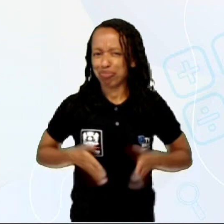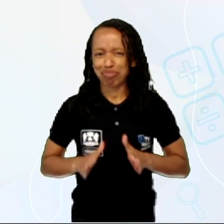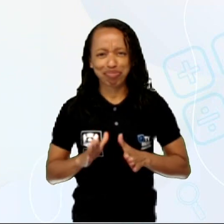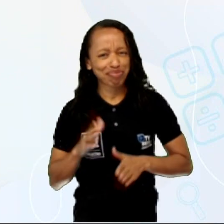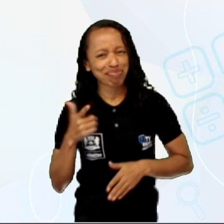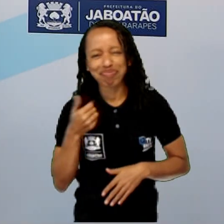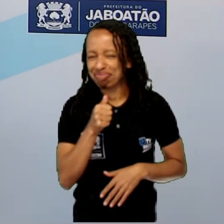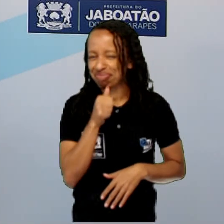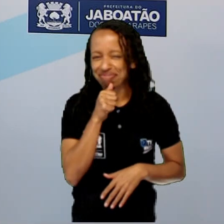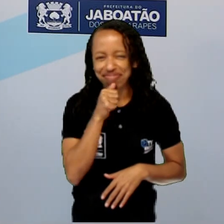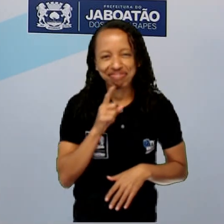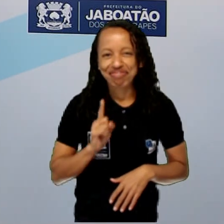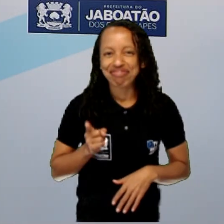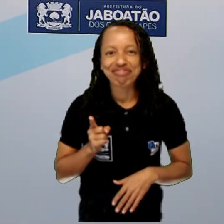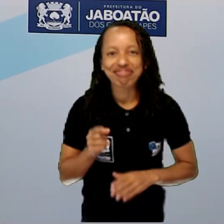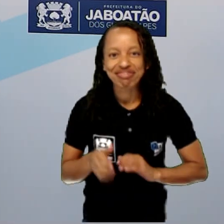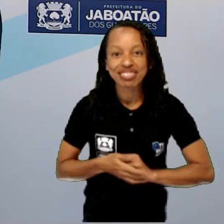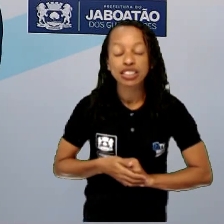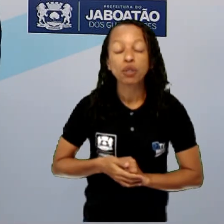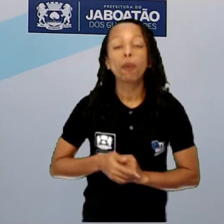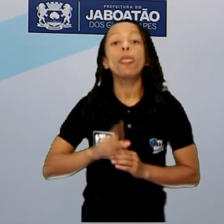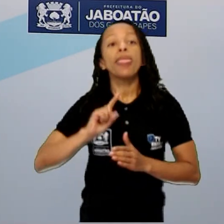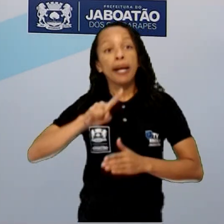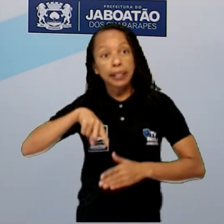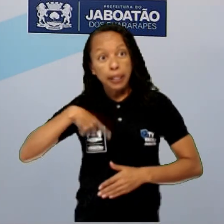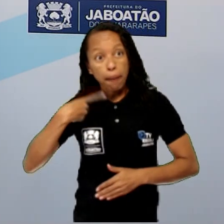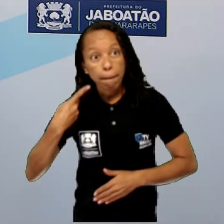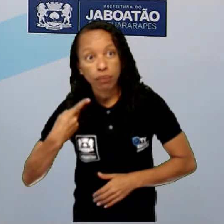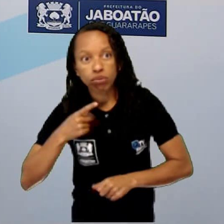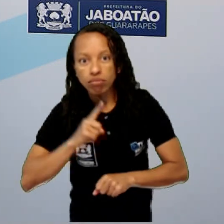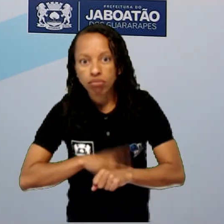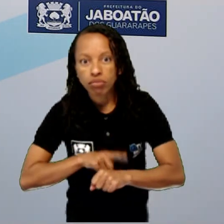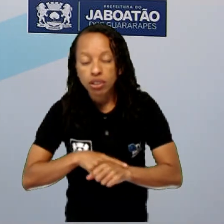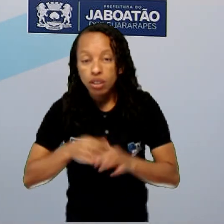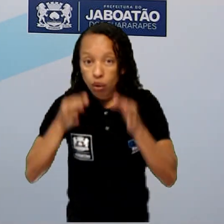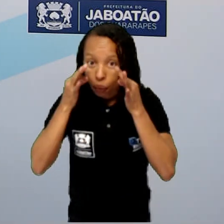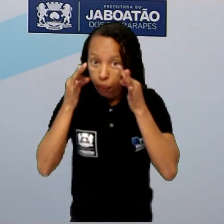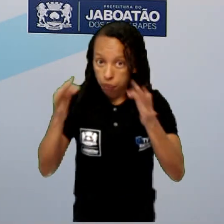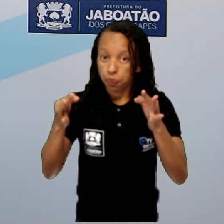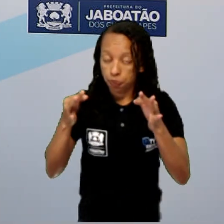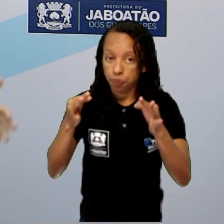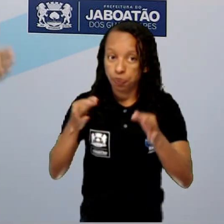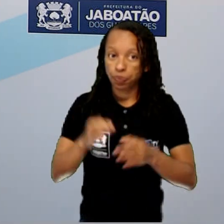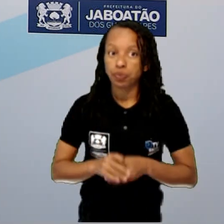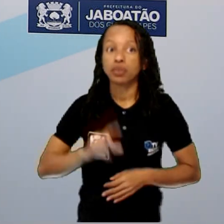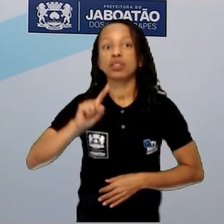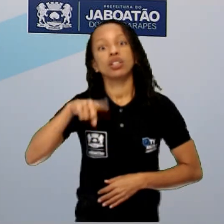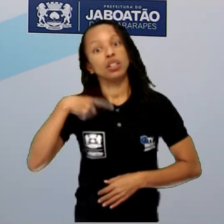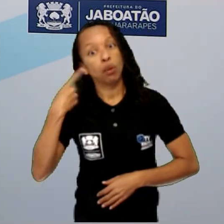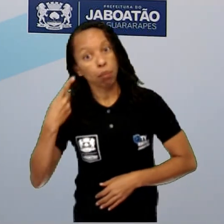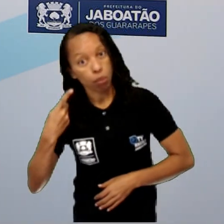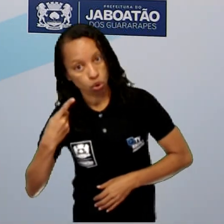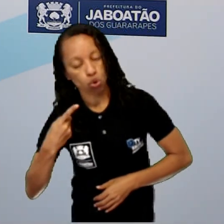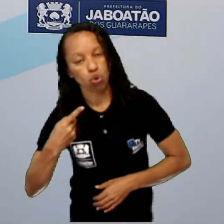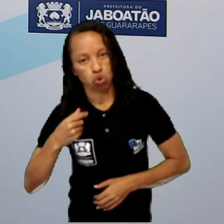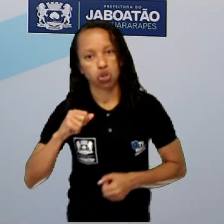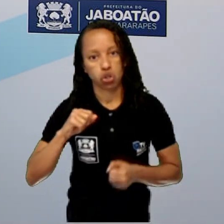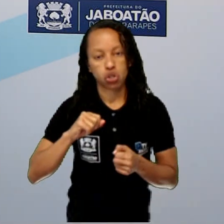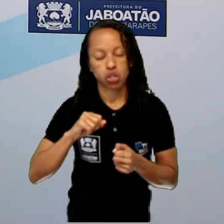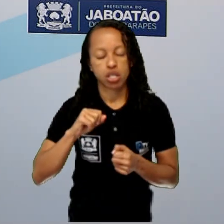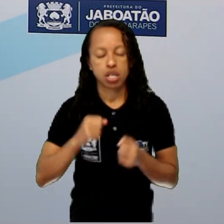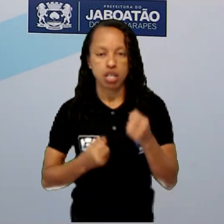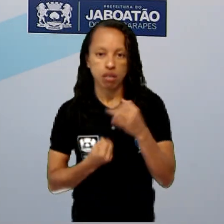E aí, depois de um tempo, gente, preste atenção aqui. Depois de um tempo desse edifício criado, o Edifício